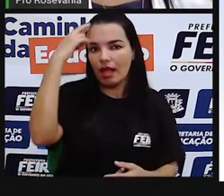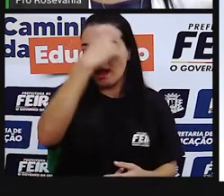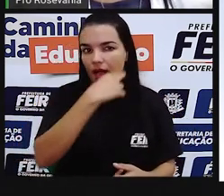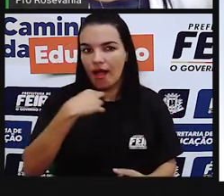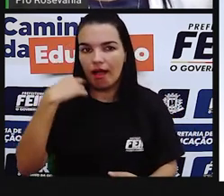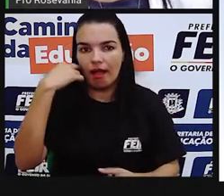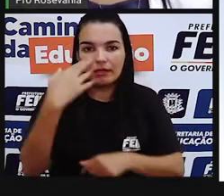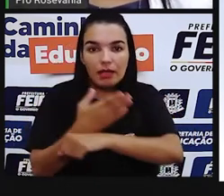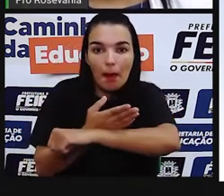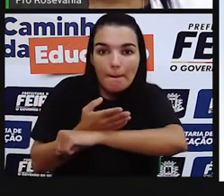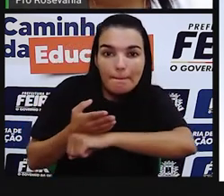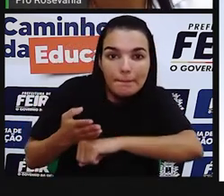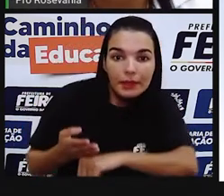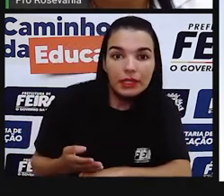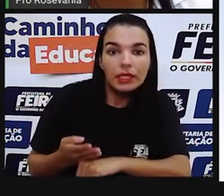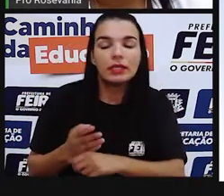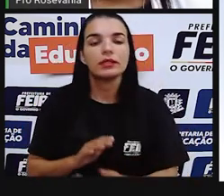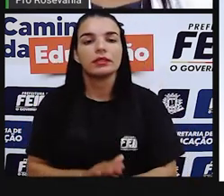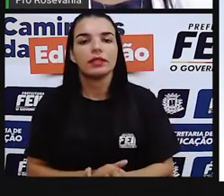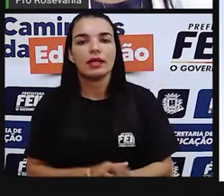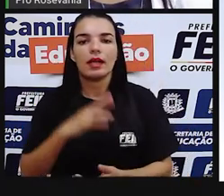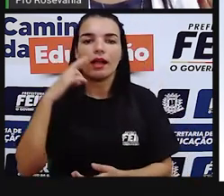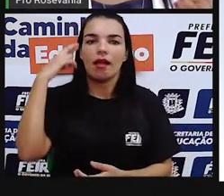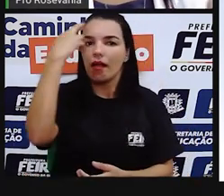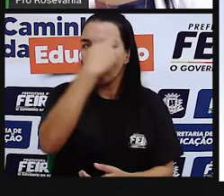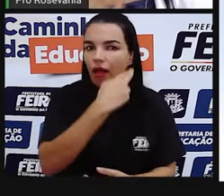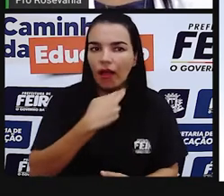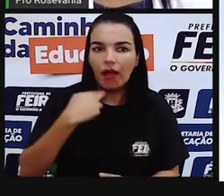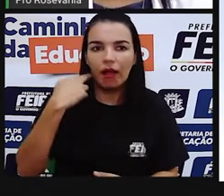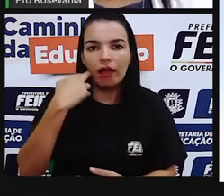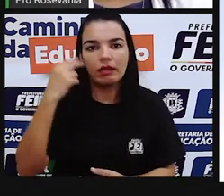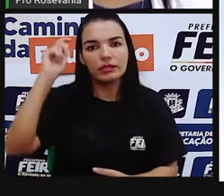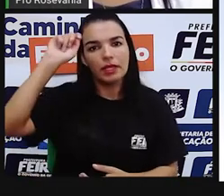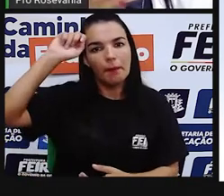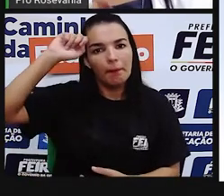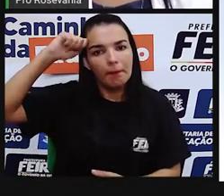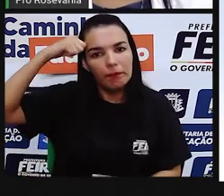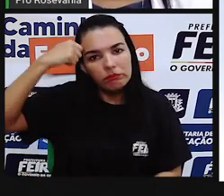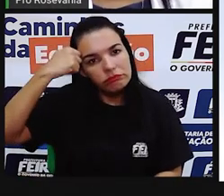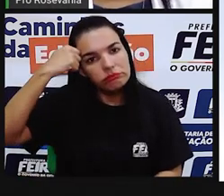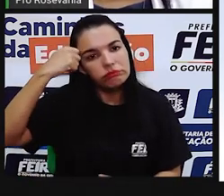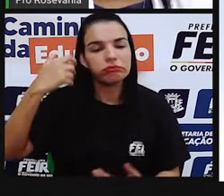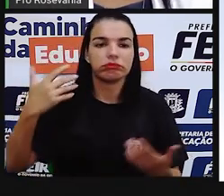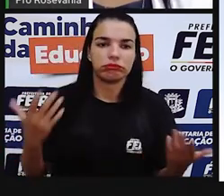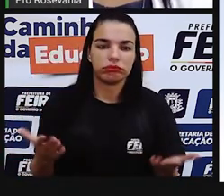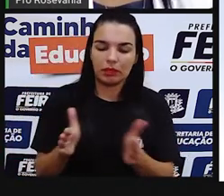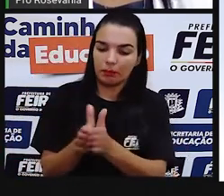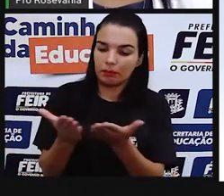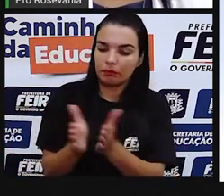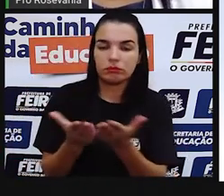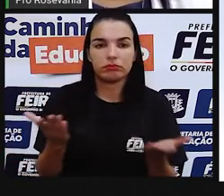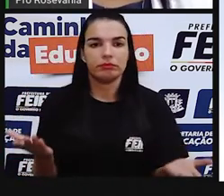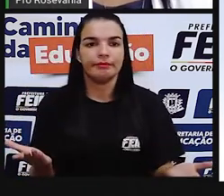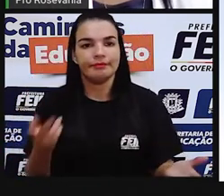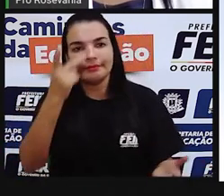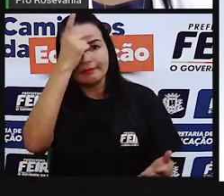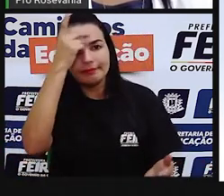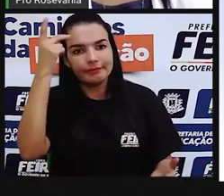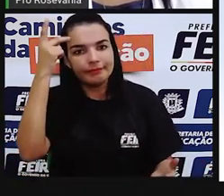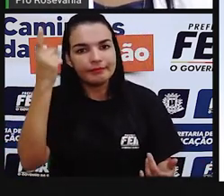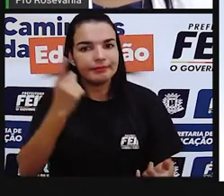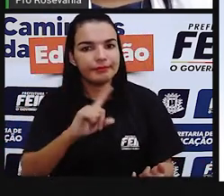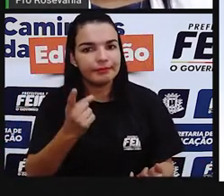na época tinha superioridade e da raça alienígena, né? E a raça dos povos negros, que na realidade